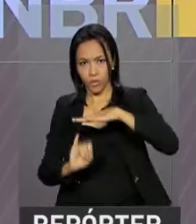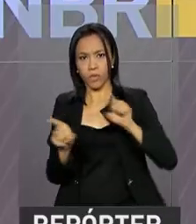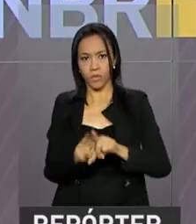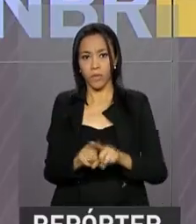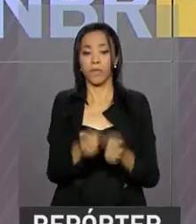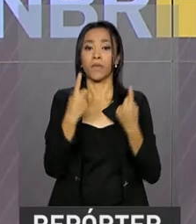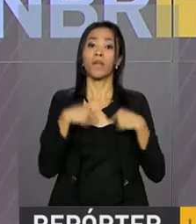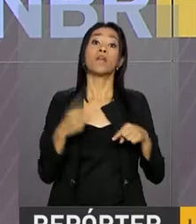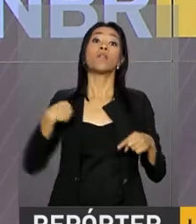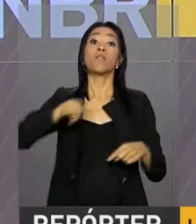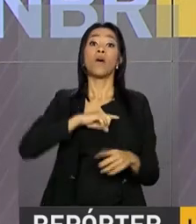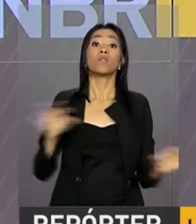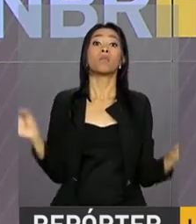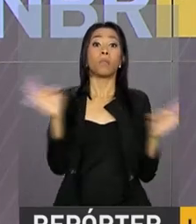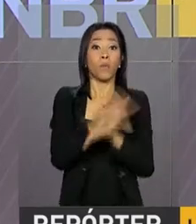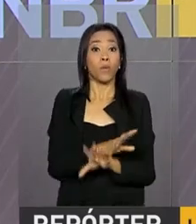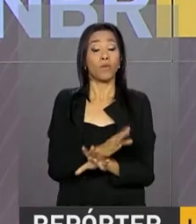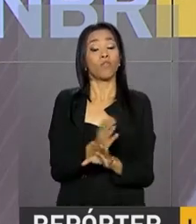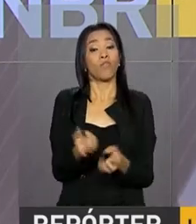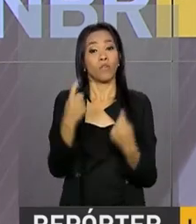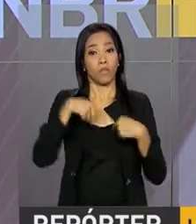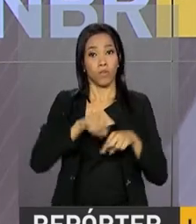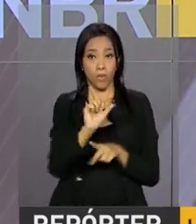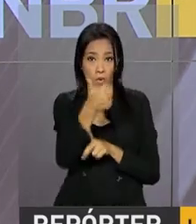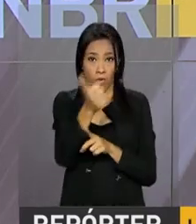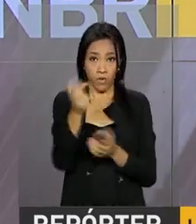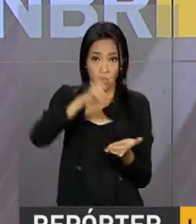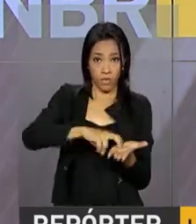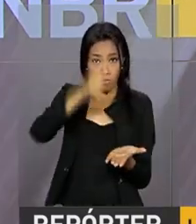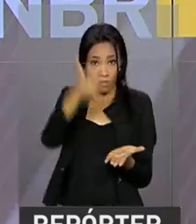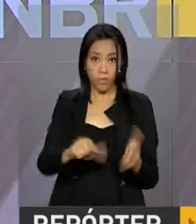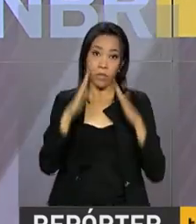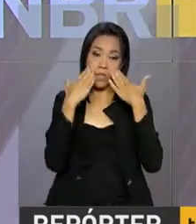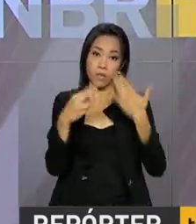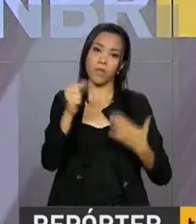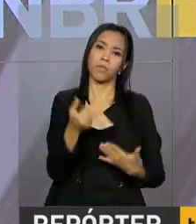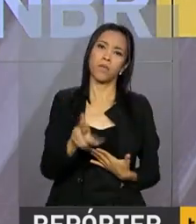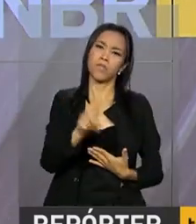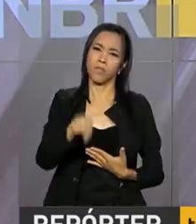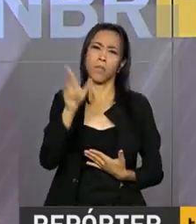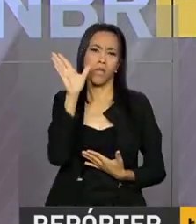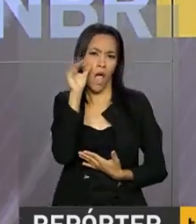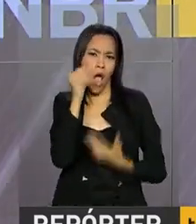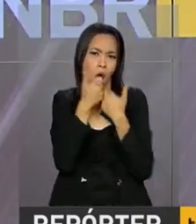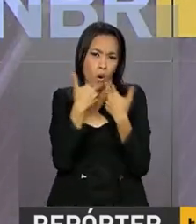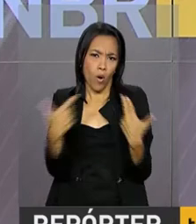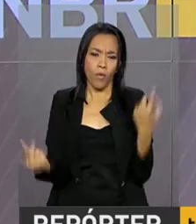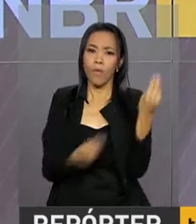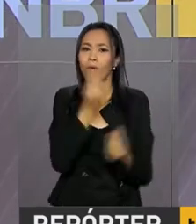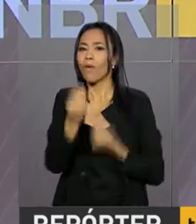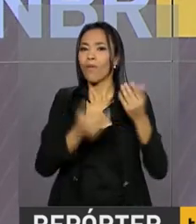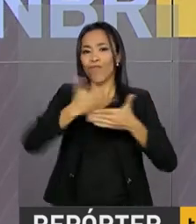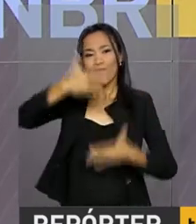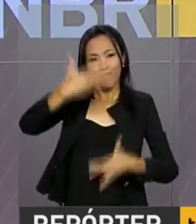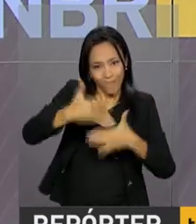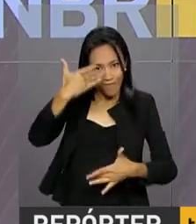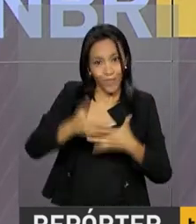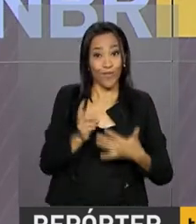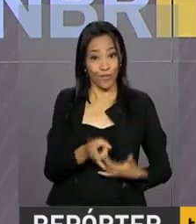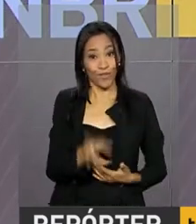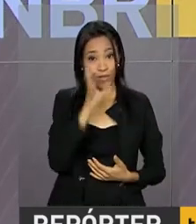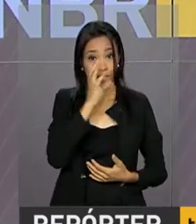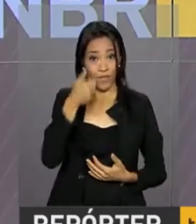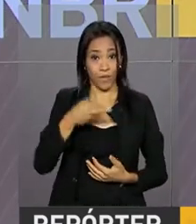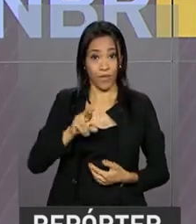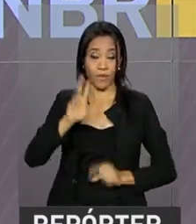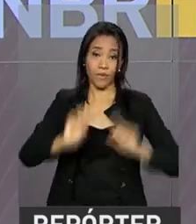ficamos por aqui e voltamos às 11 da manhã na próxima edição do Repórter NBR. Você pode acompanhar também as novidades em nossas redes sociais. Continue